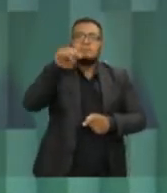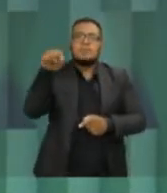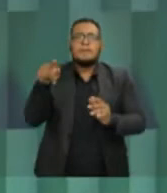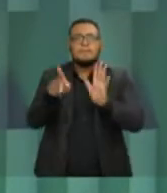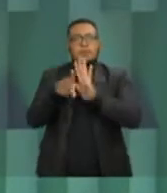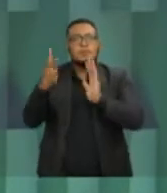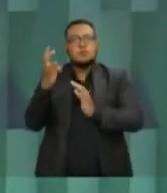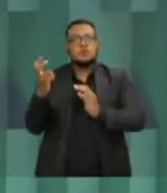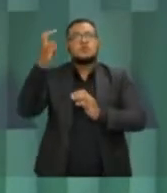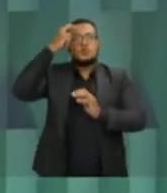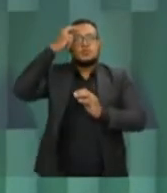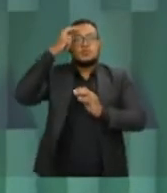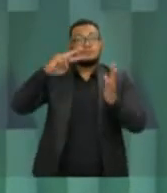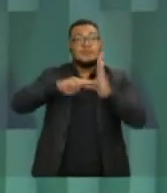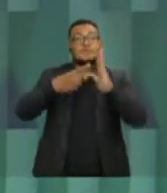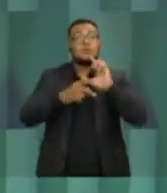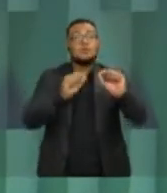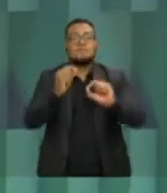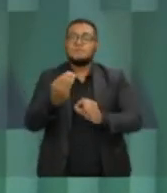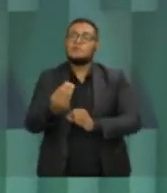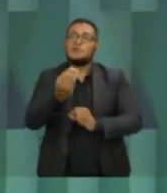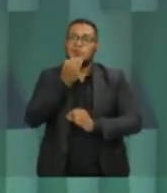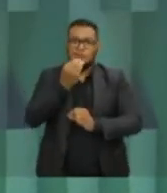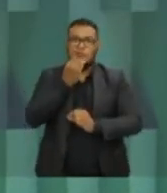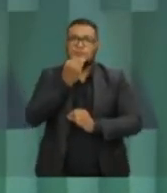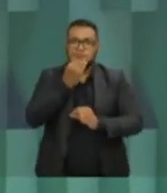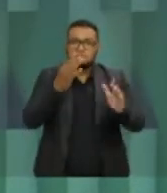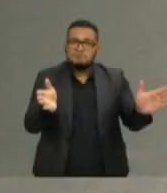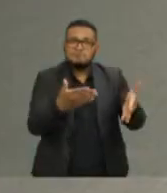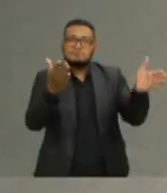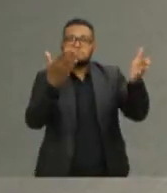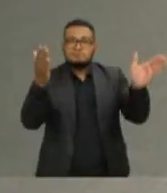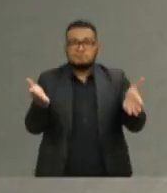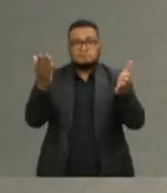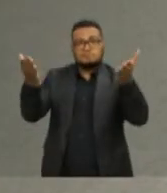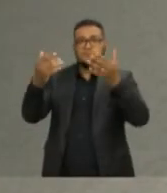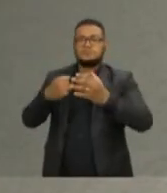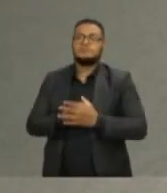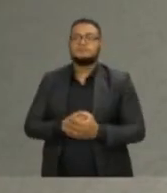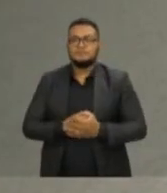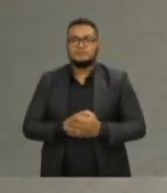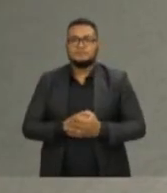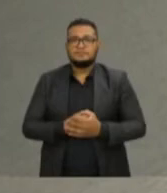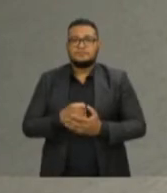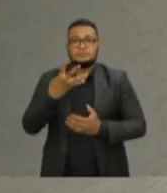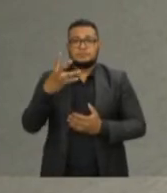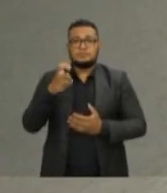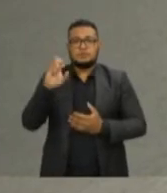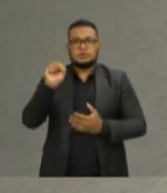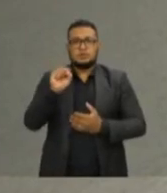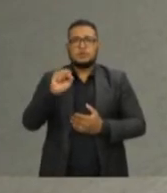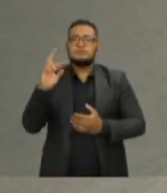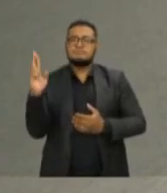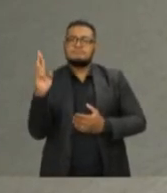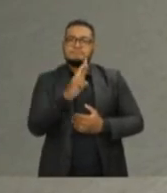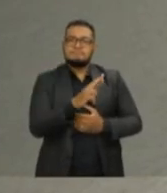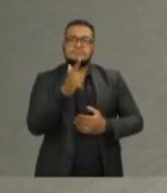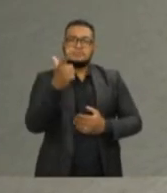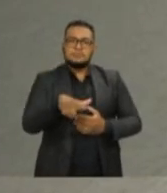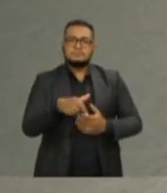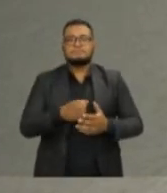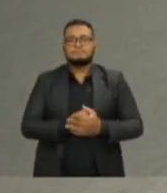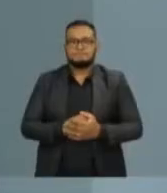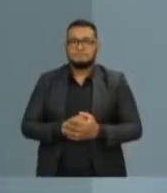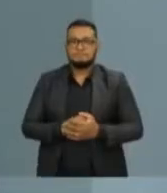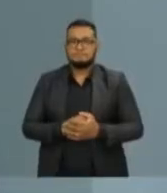sempre falando em oportunidades, jovens e todos os cidadãos de Vitória. Agora, 45 segundos para a réplica do candidato Pasolini.